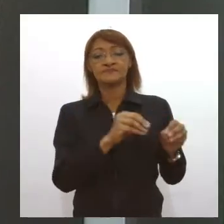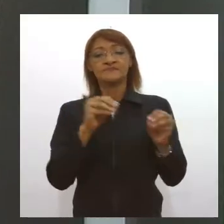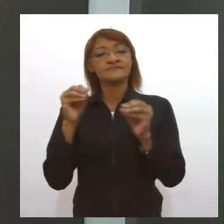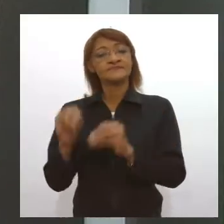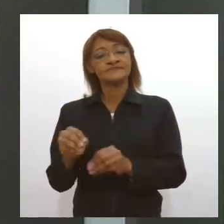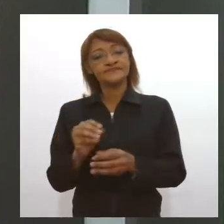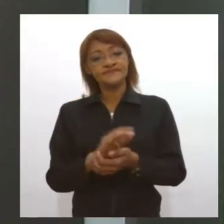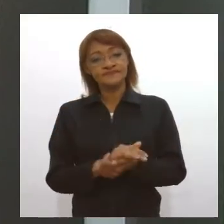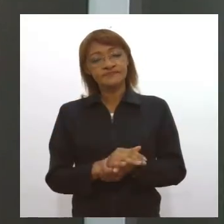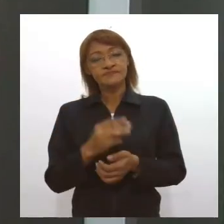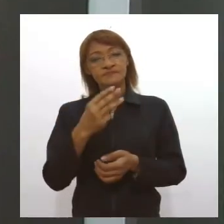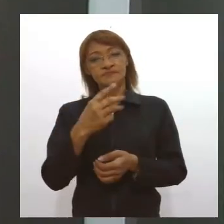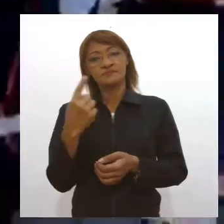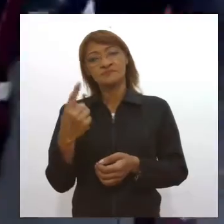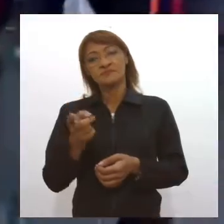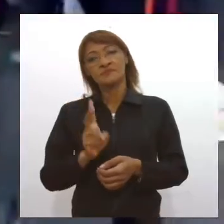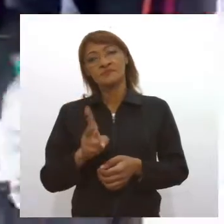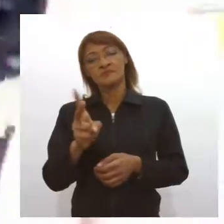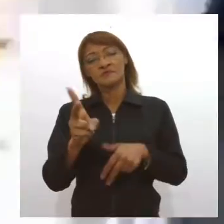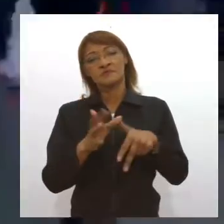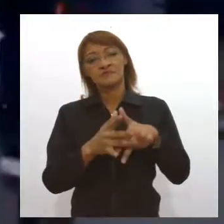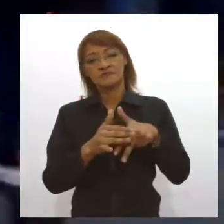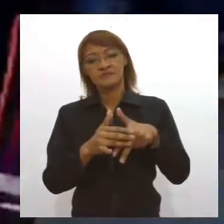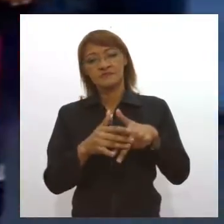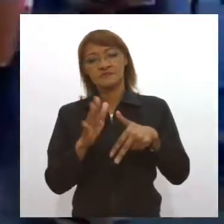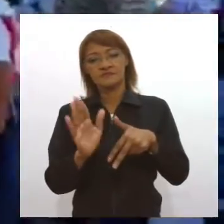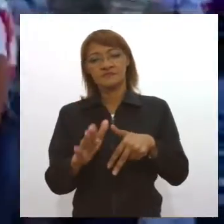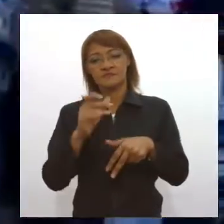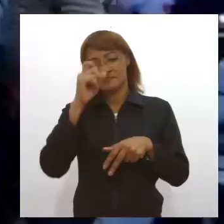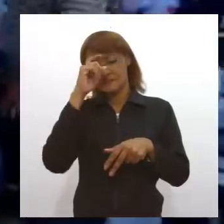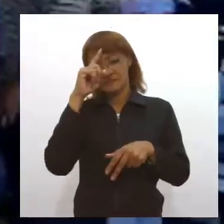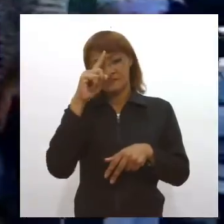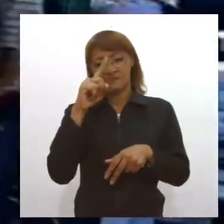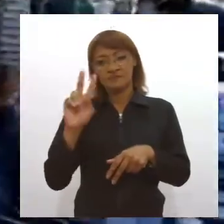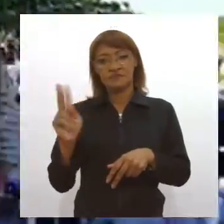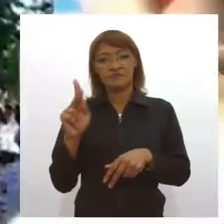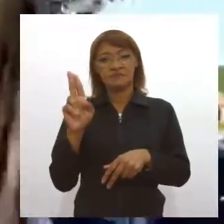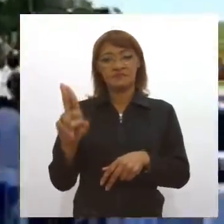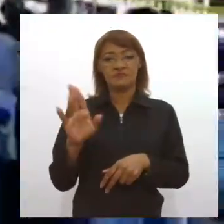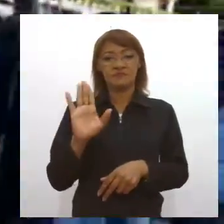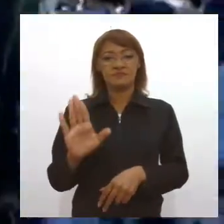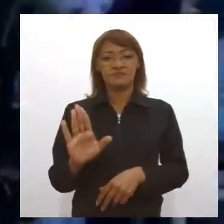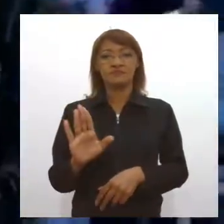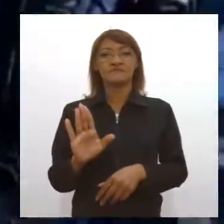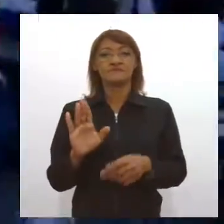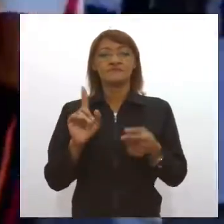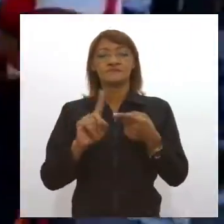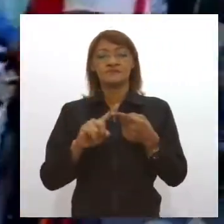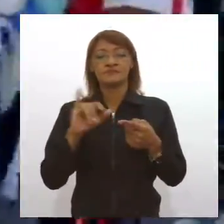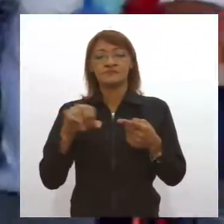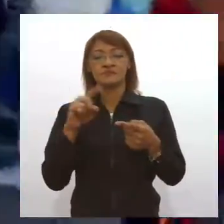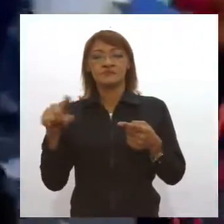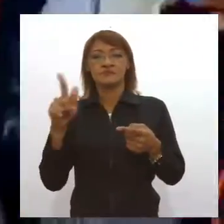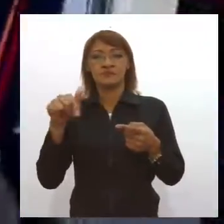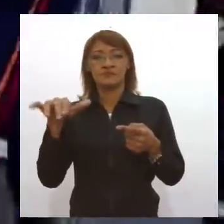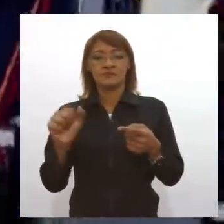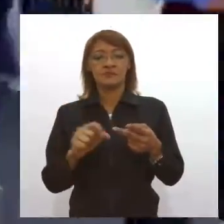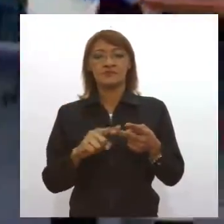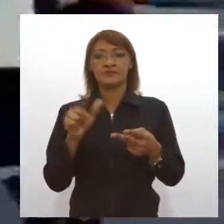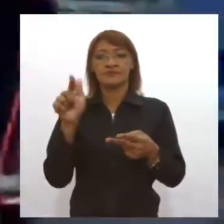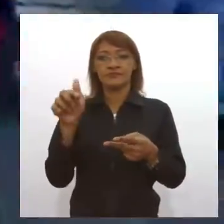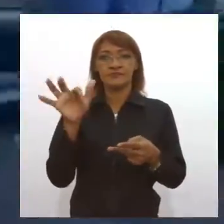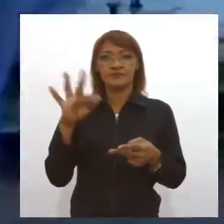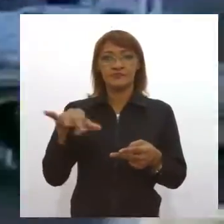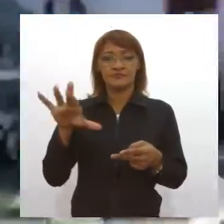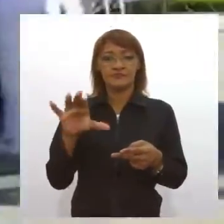31 pacientes permanecem internados. Eles estão no Hospital Universitário, no Hospital João Alves, no Fernando Franco, no HPM, Santa